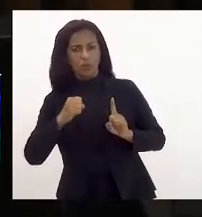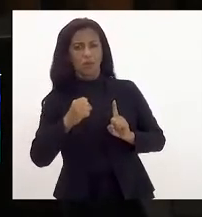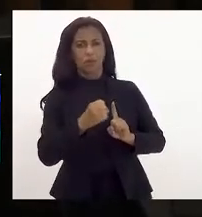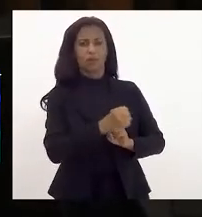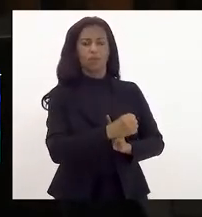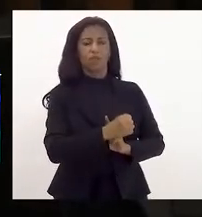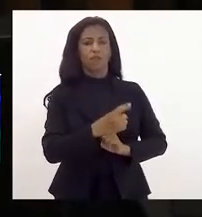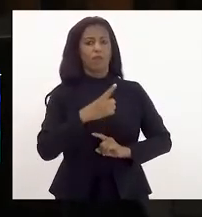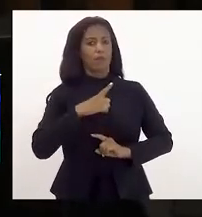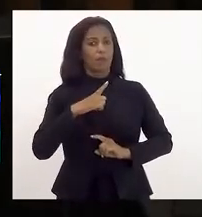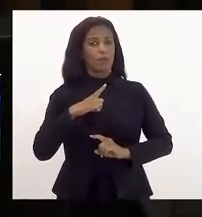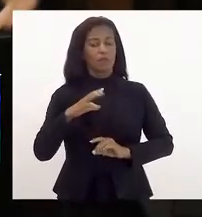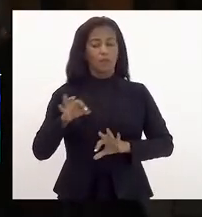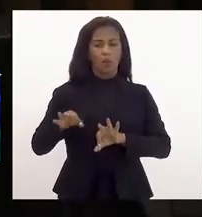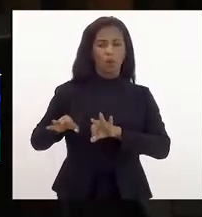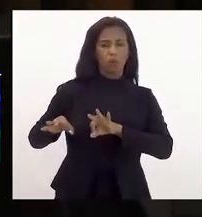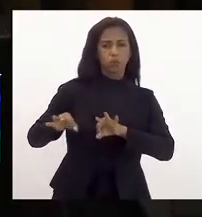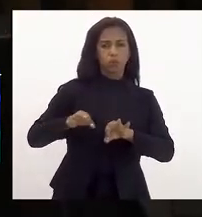seja um plano